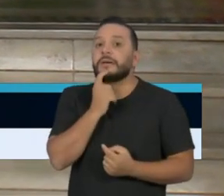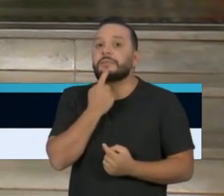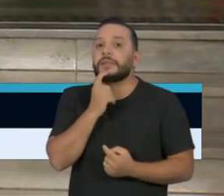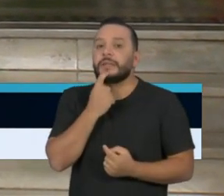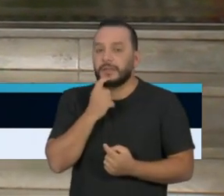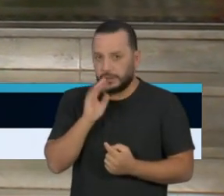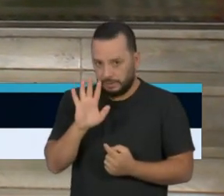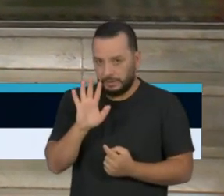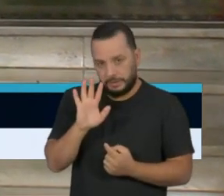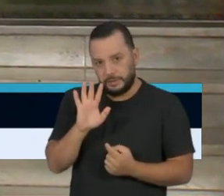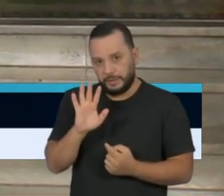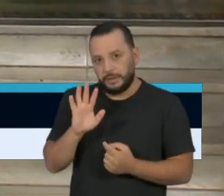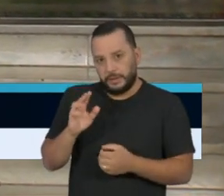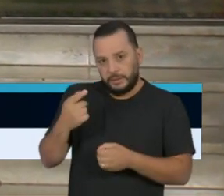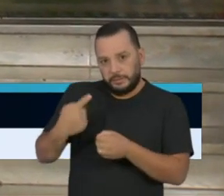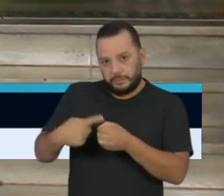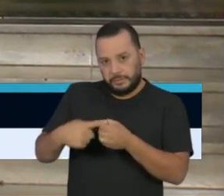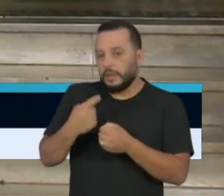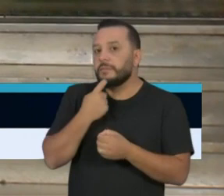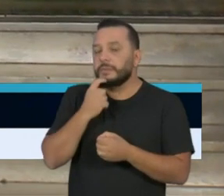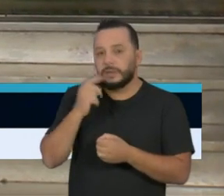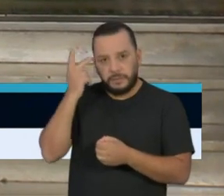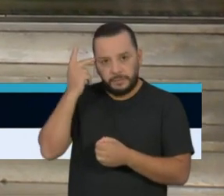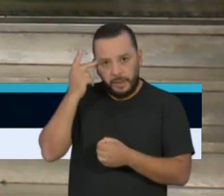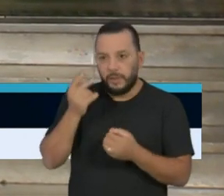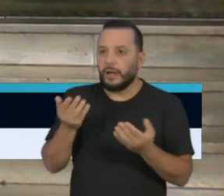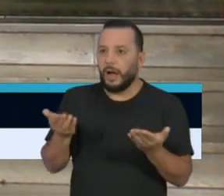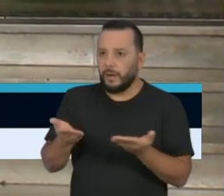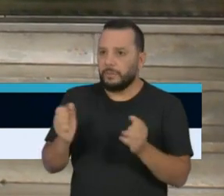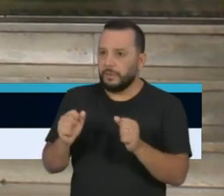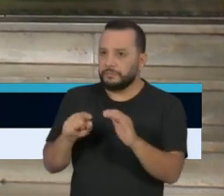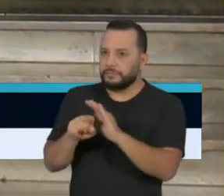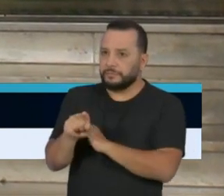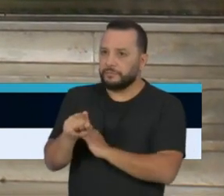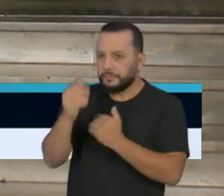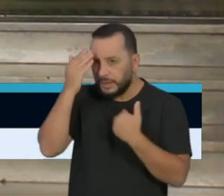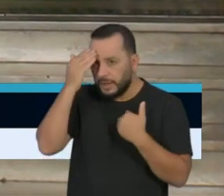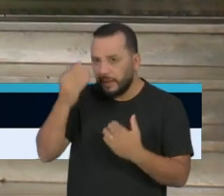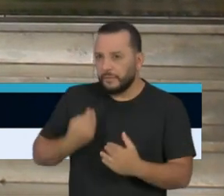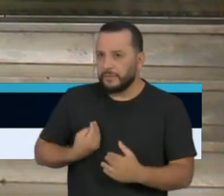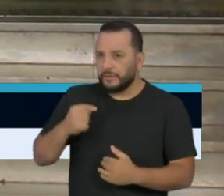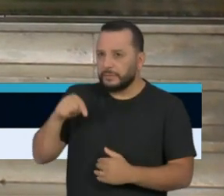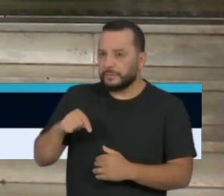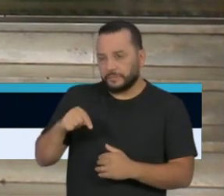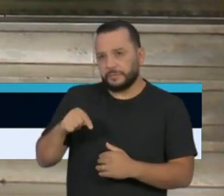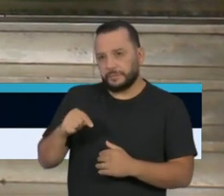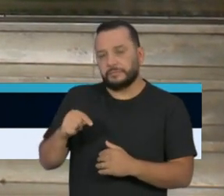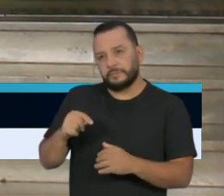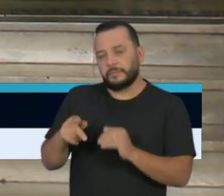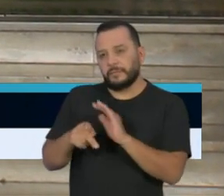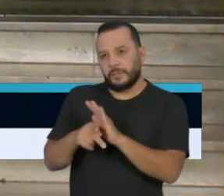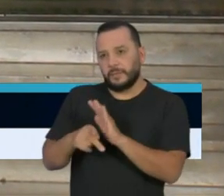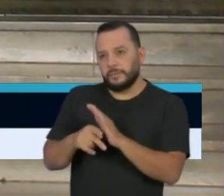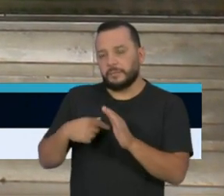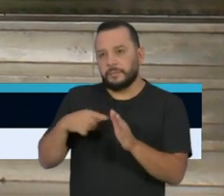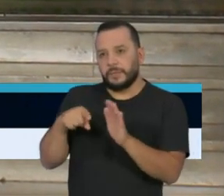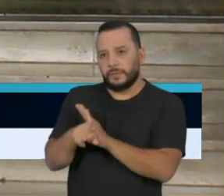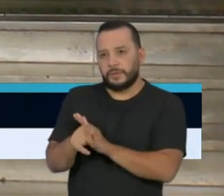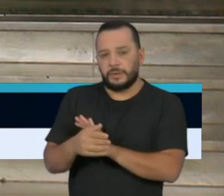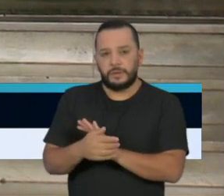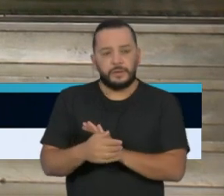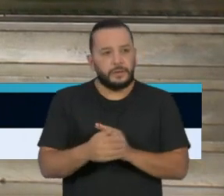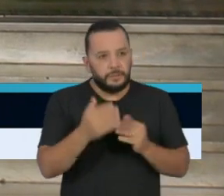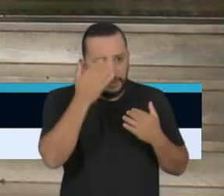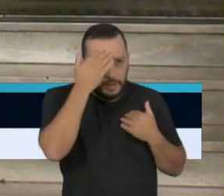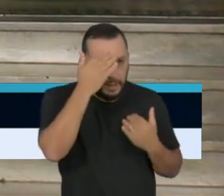Você já está em tela. Passo a palavra a você. Obrigado por estar participando da coletiva. Boa tarde, governador. Boa tarde a todos. Os